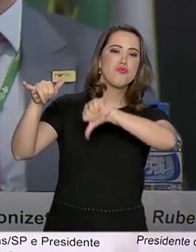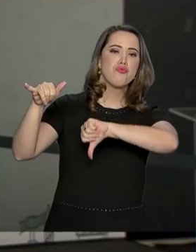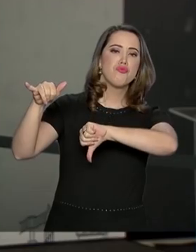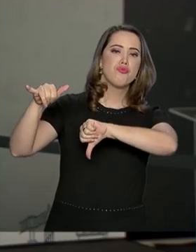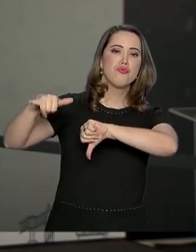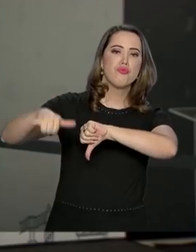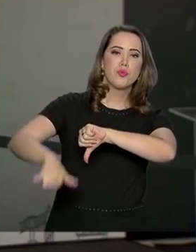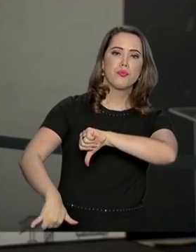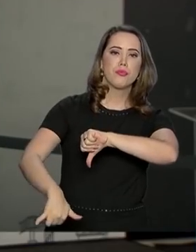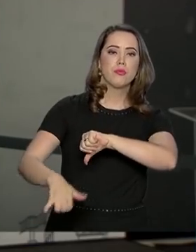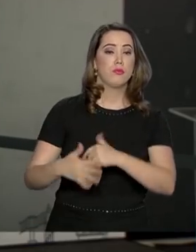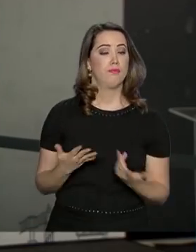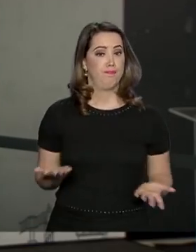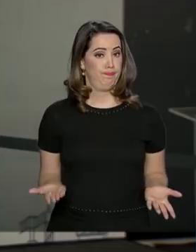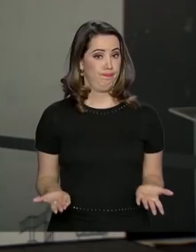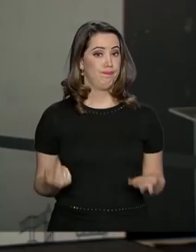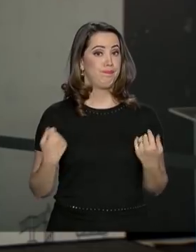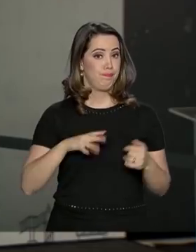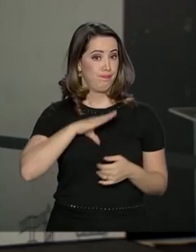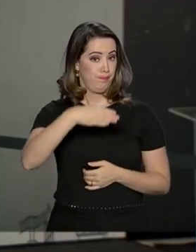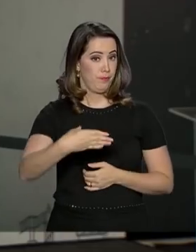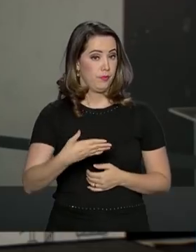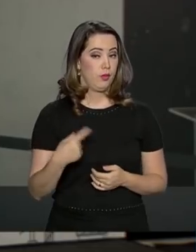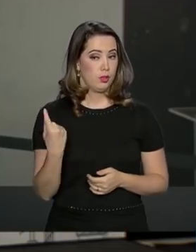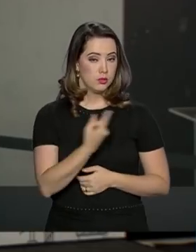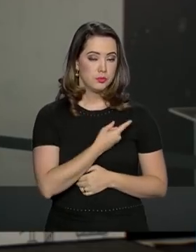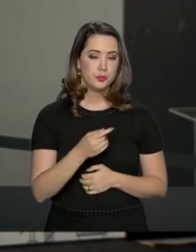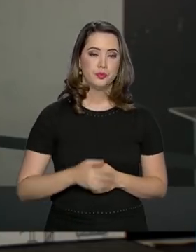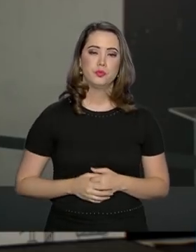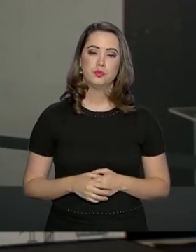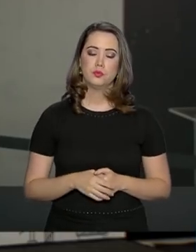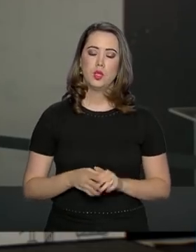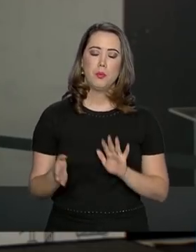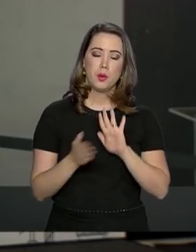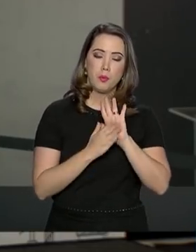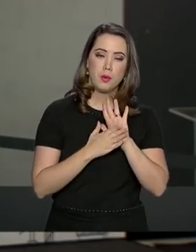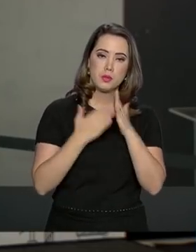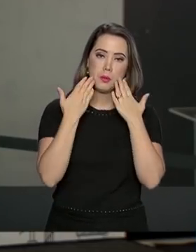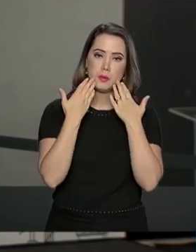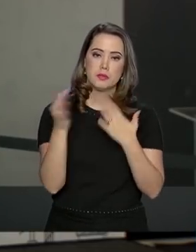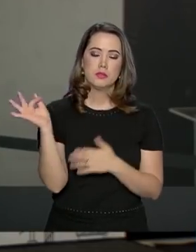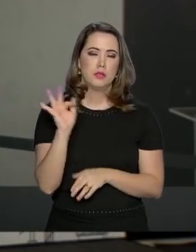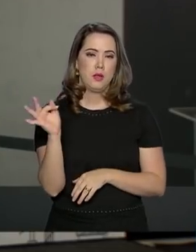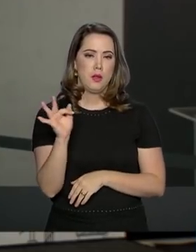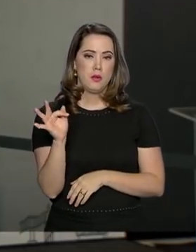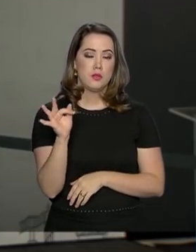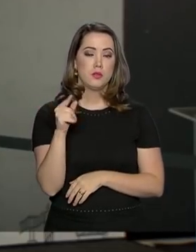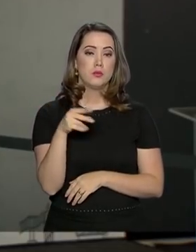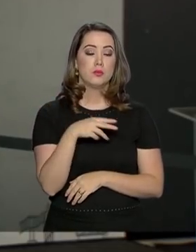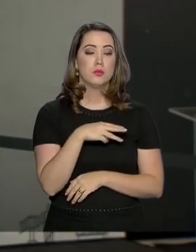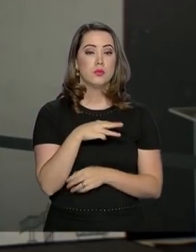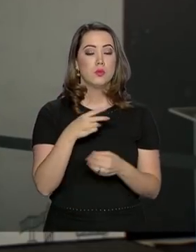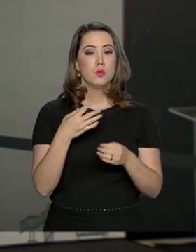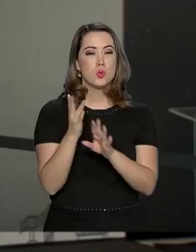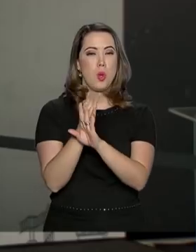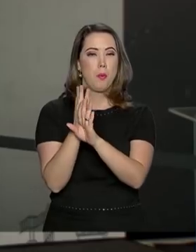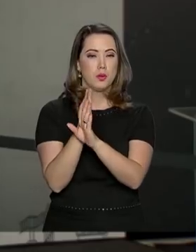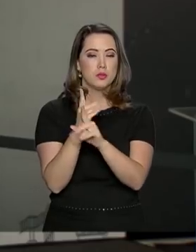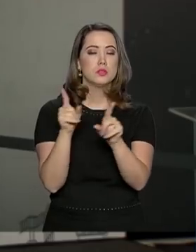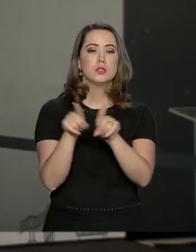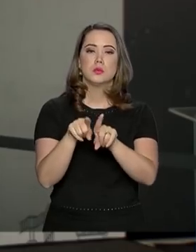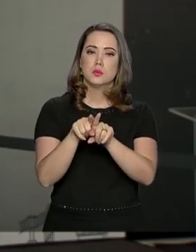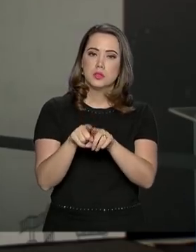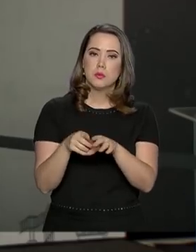combustível. Na proposta do governo para a nova previdência apresentada em fevereiro ao Congresso Nacional, os municípios também